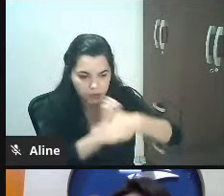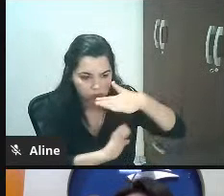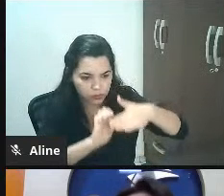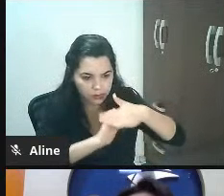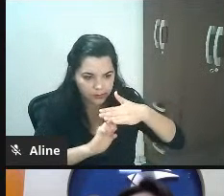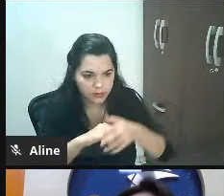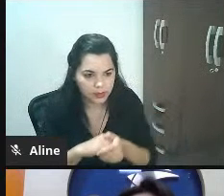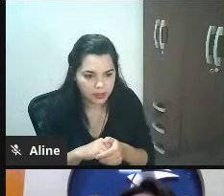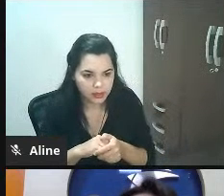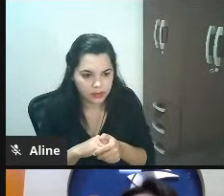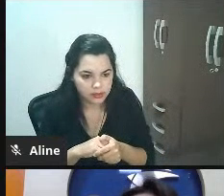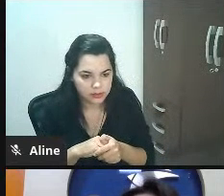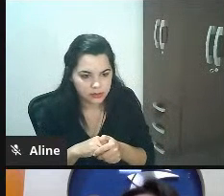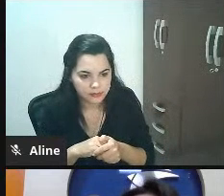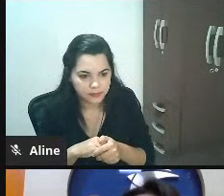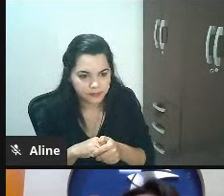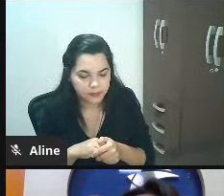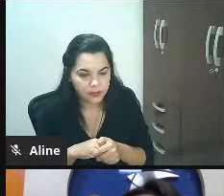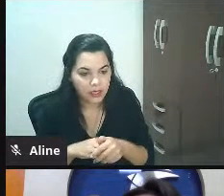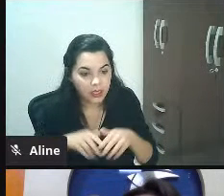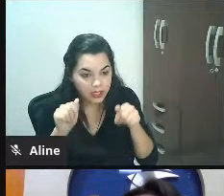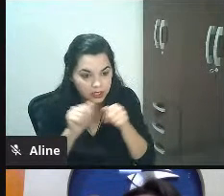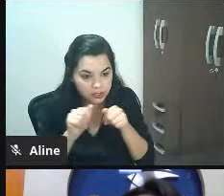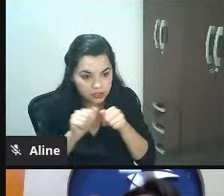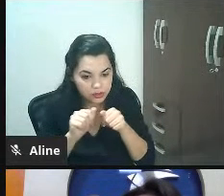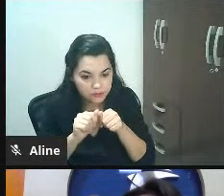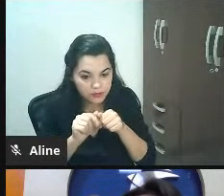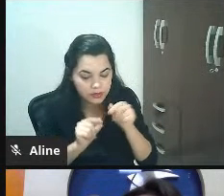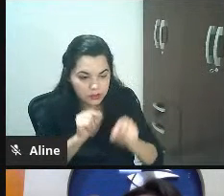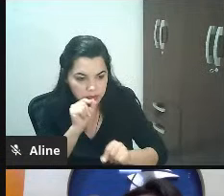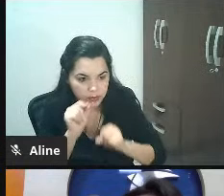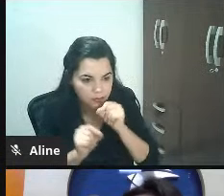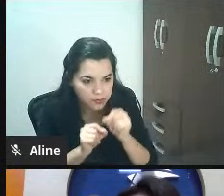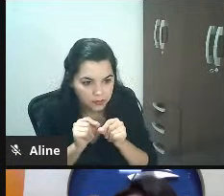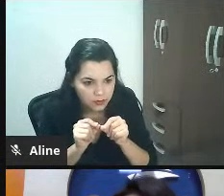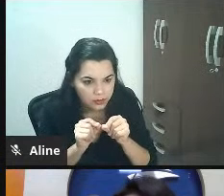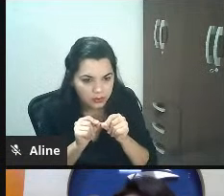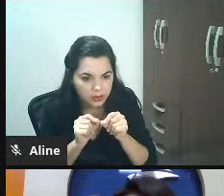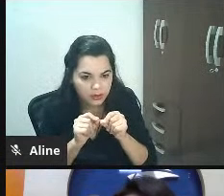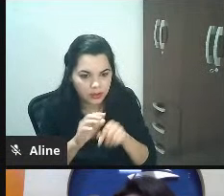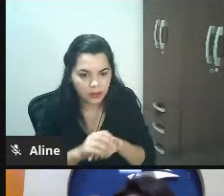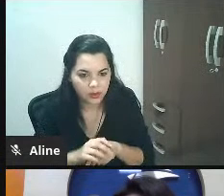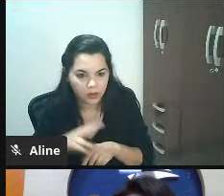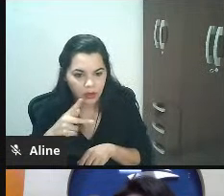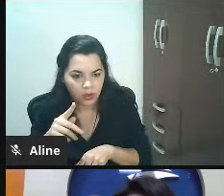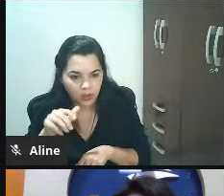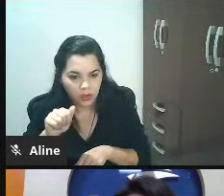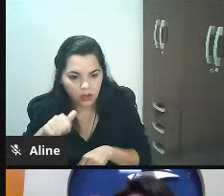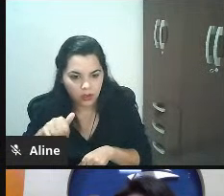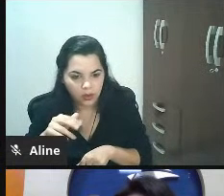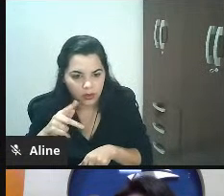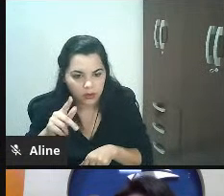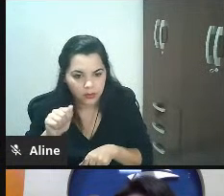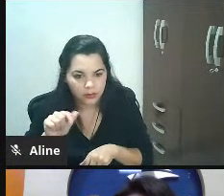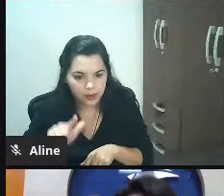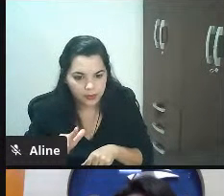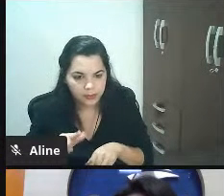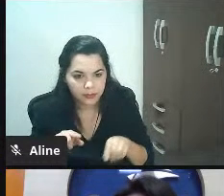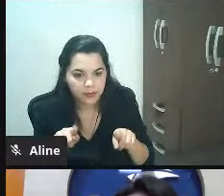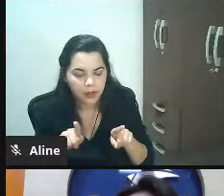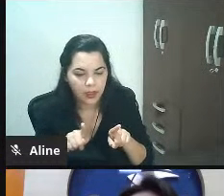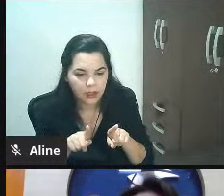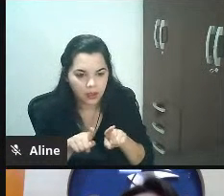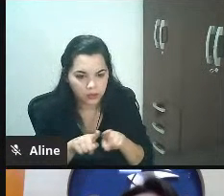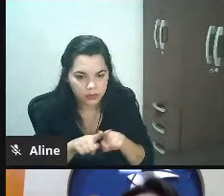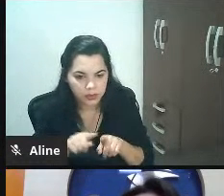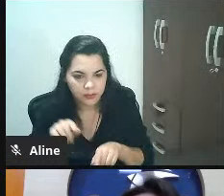-versa aí a gente vai fazer isso e vamos fazer um movimento aqui olha a PayPal com a Saraiva com a Netshoes a Netshoes de novo aí olha só